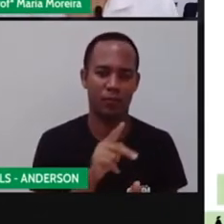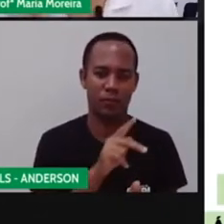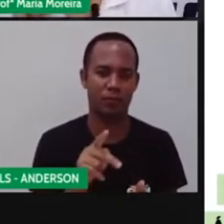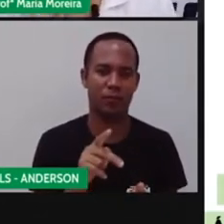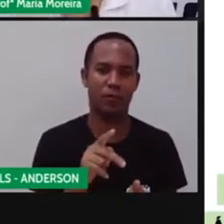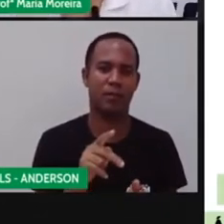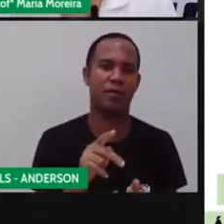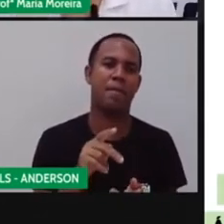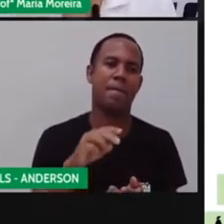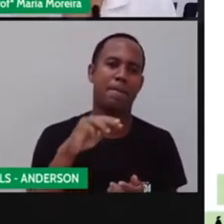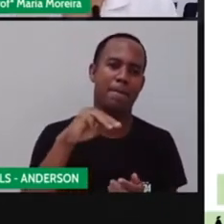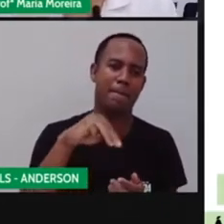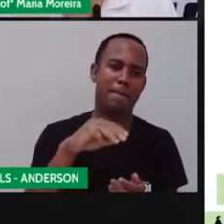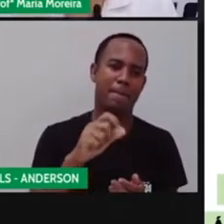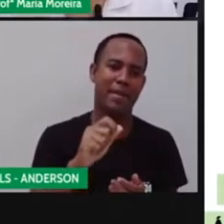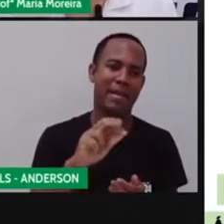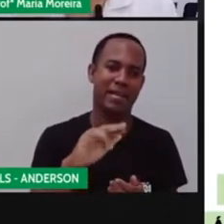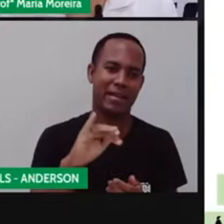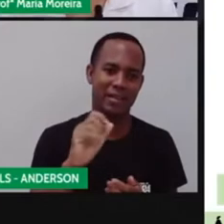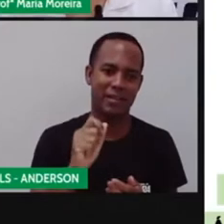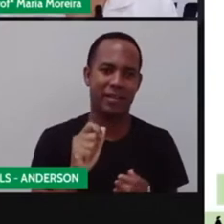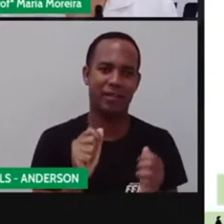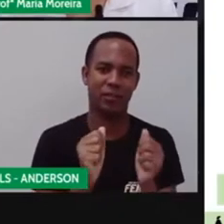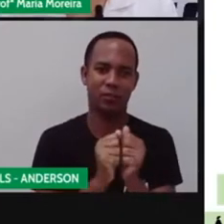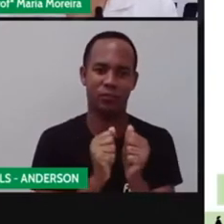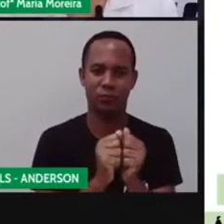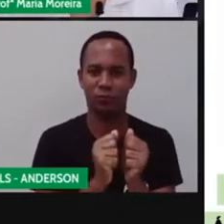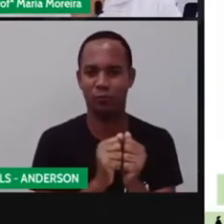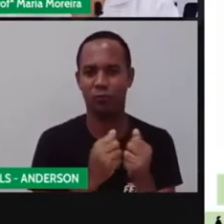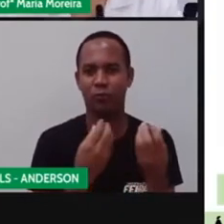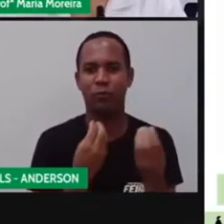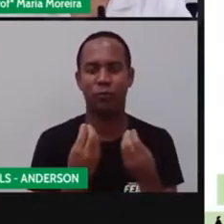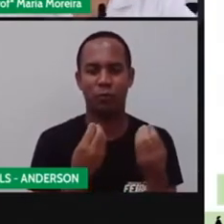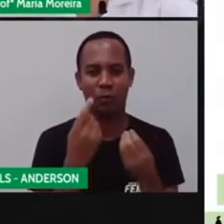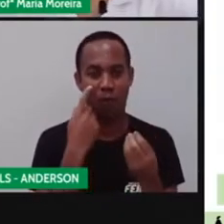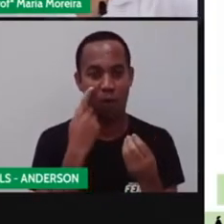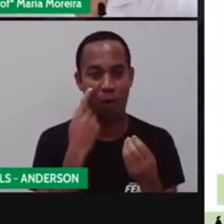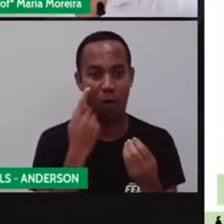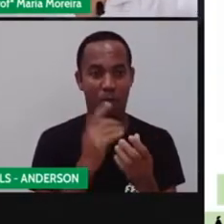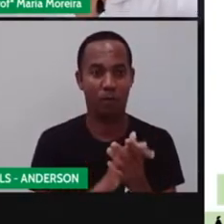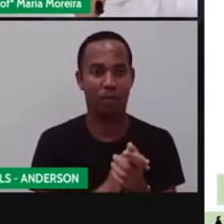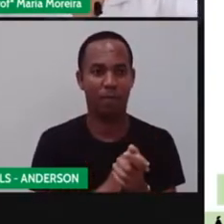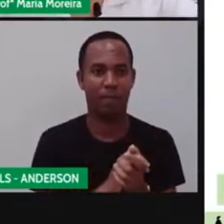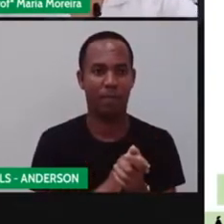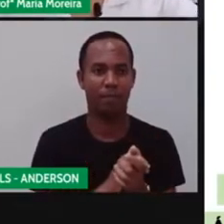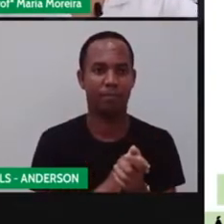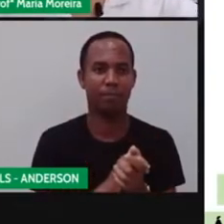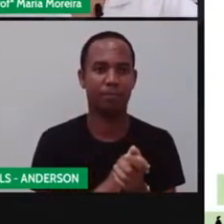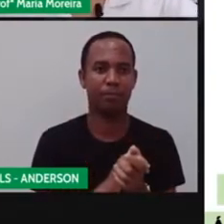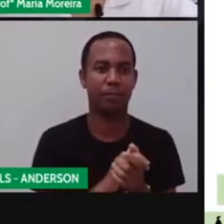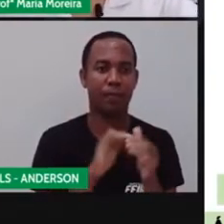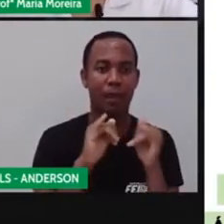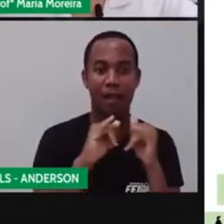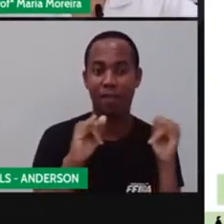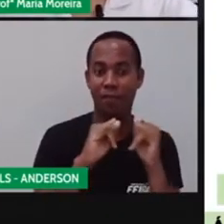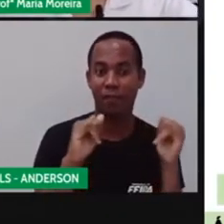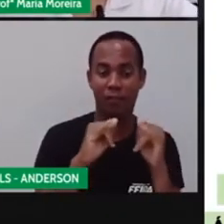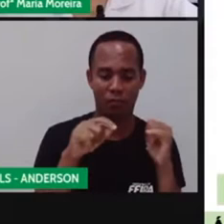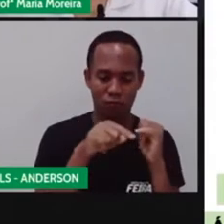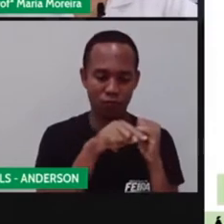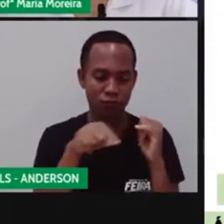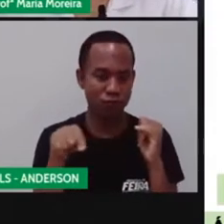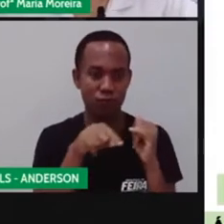sertaneja. Mais uma vez com a nossa turminha Anderson do terceiro ano. Ah, sim, gente. Olha, cadê os recadinhos de vocês aqui